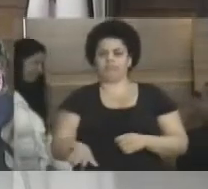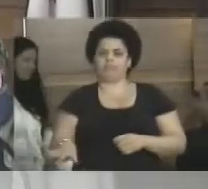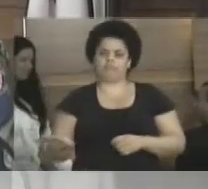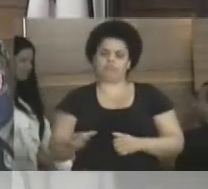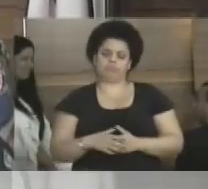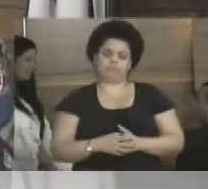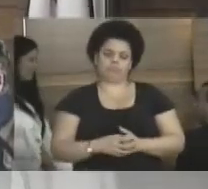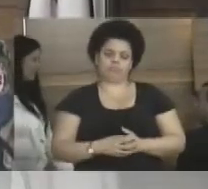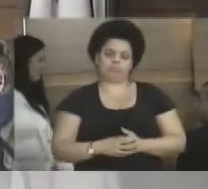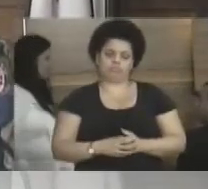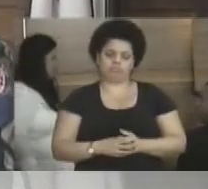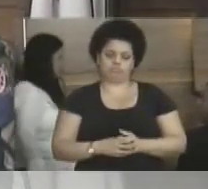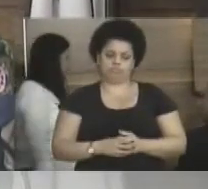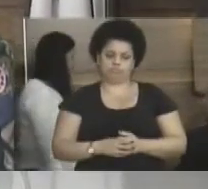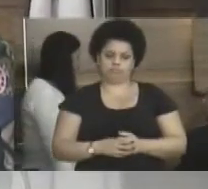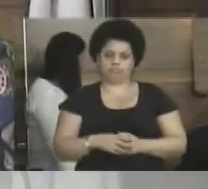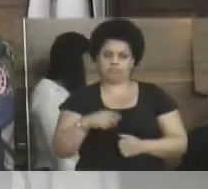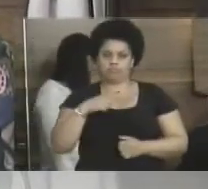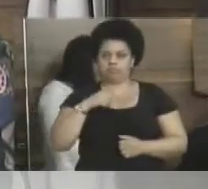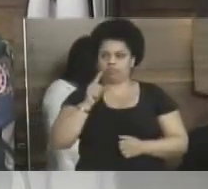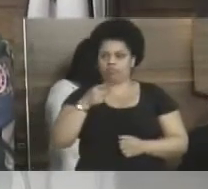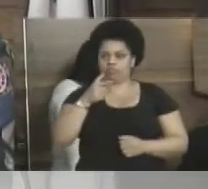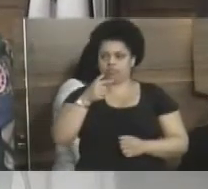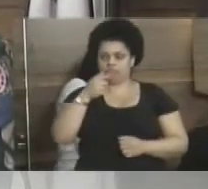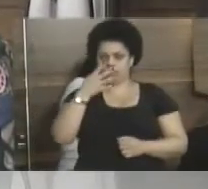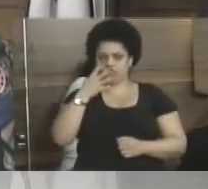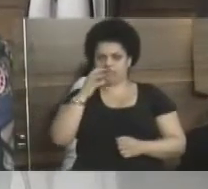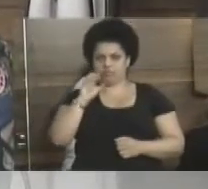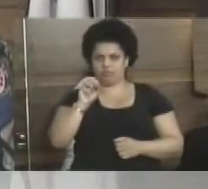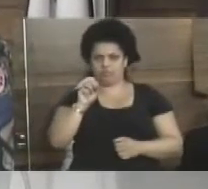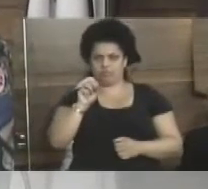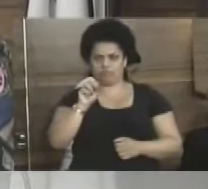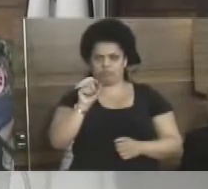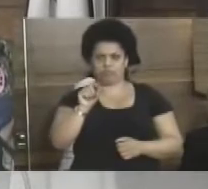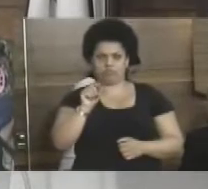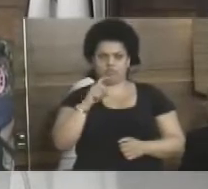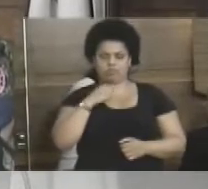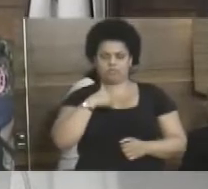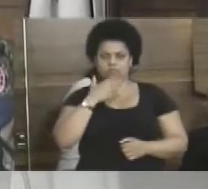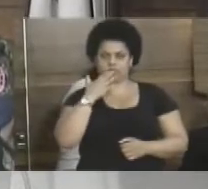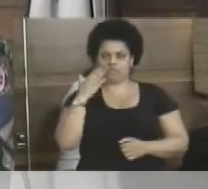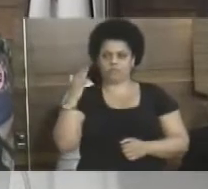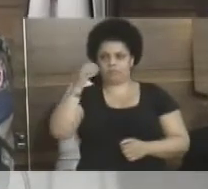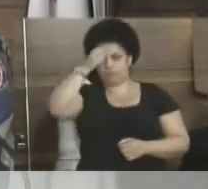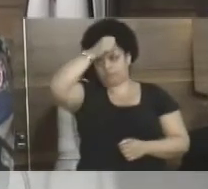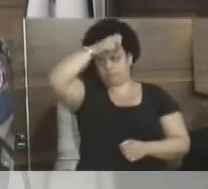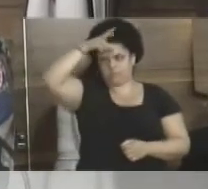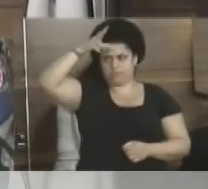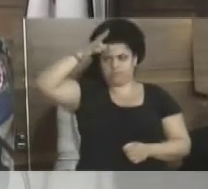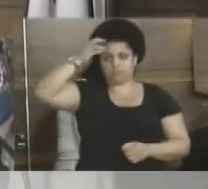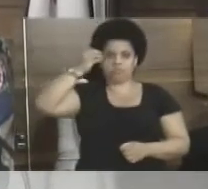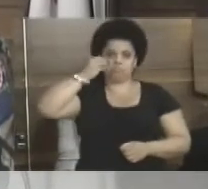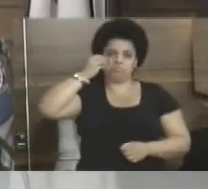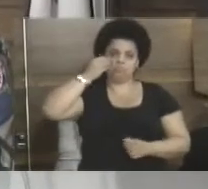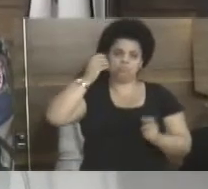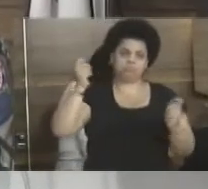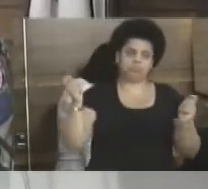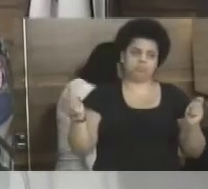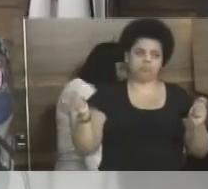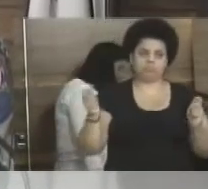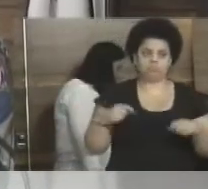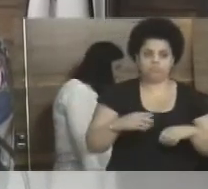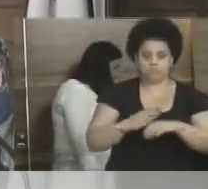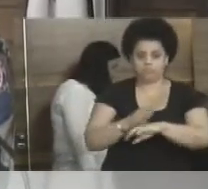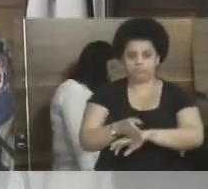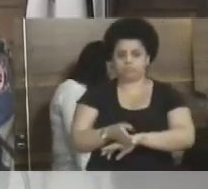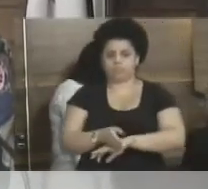Na indicação 1740, eu indico aqui ao prefeito um estudo de acesso,